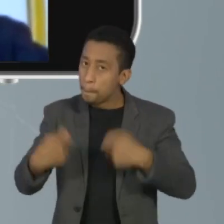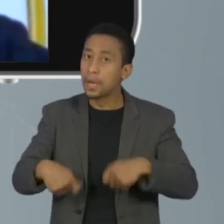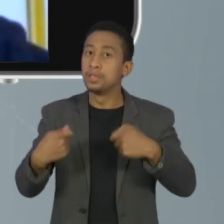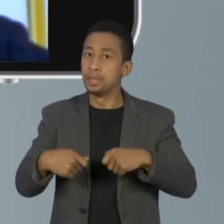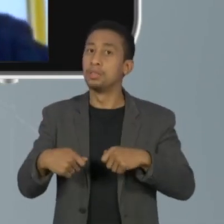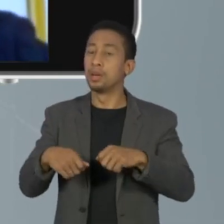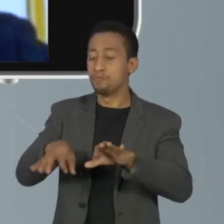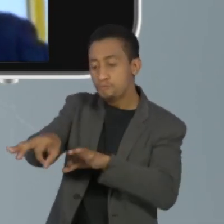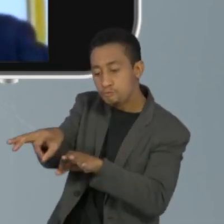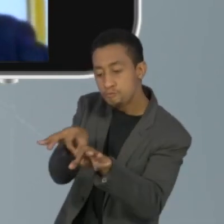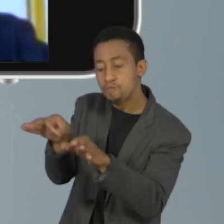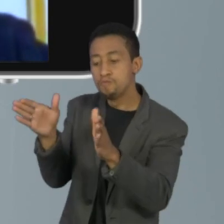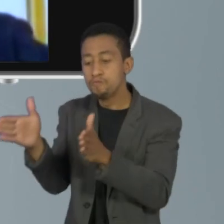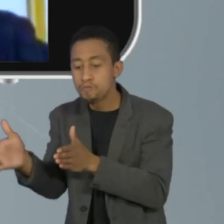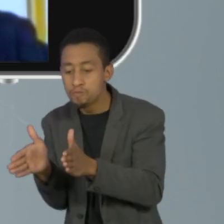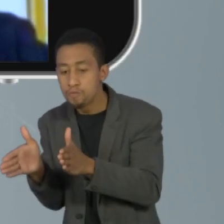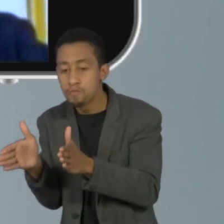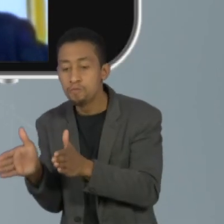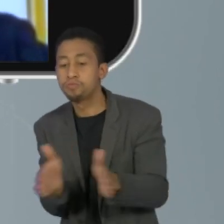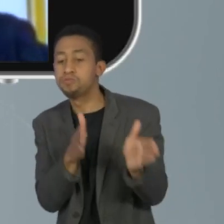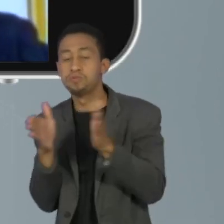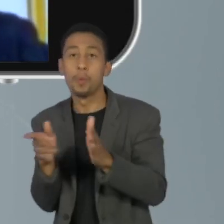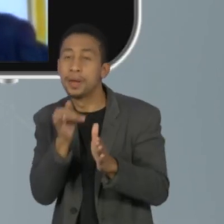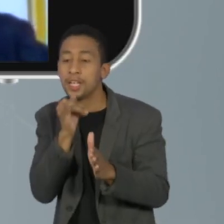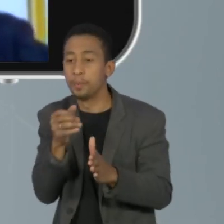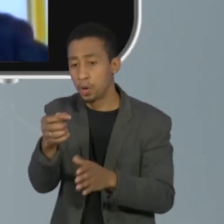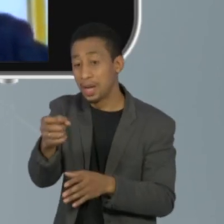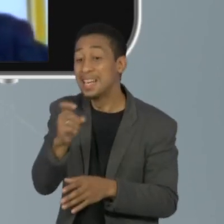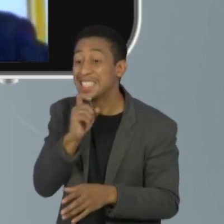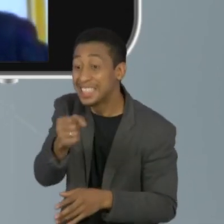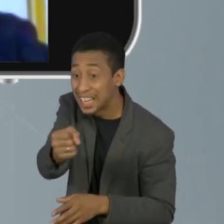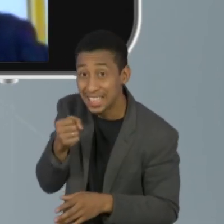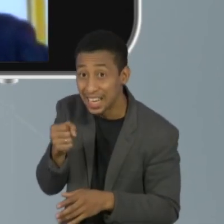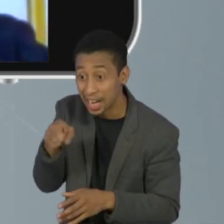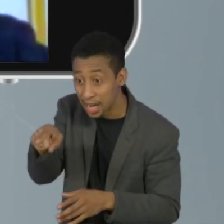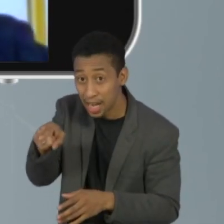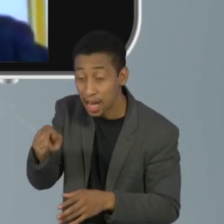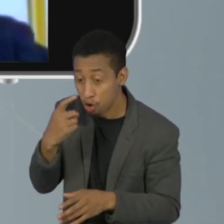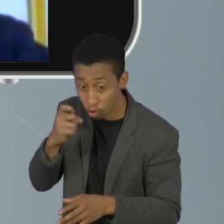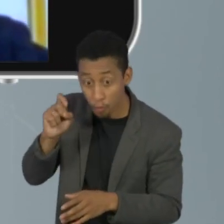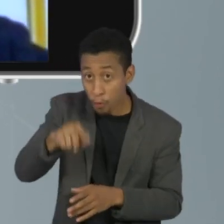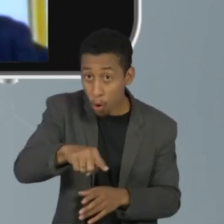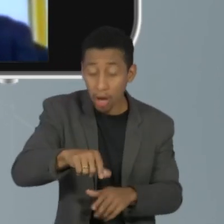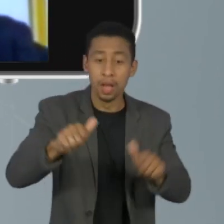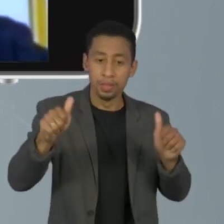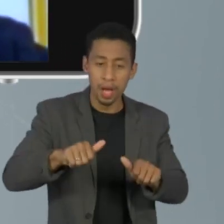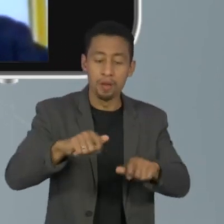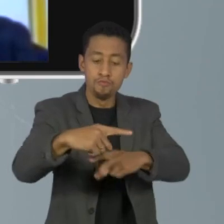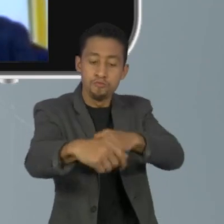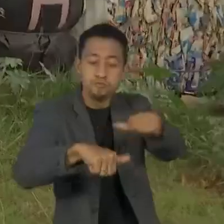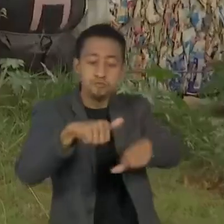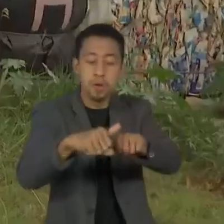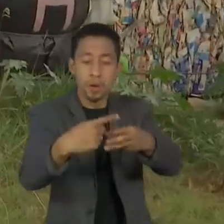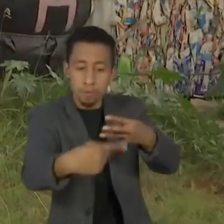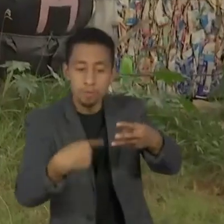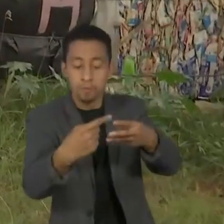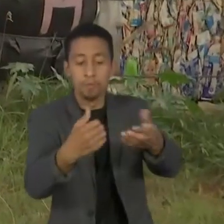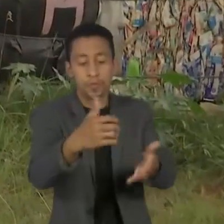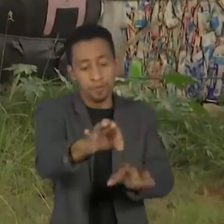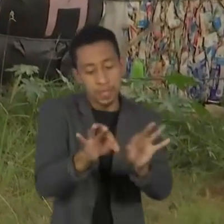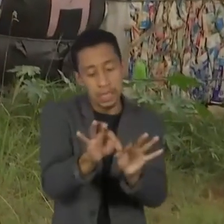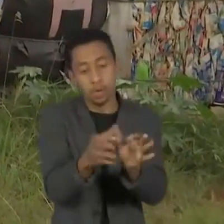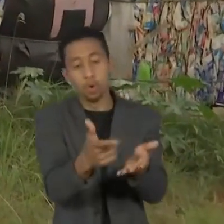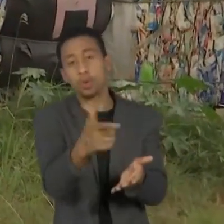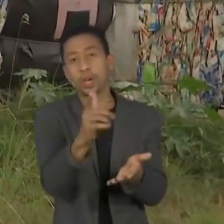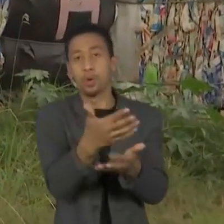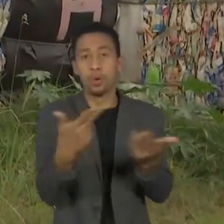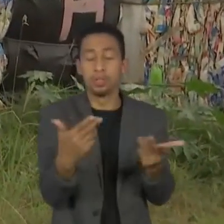exemplo, uma embalagem, é uma geladeira que depois que ela seja utilizada, ela possa ser reutilizada numa nova indústria. Das 80 milhões